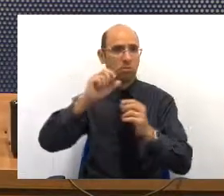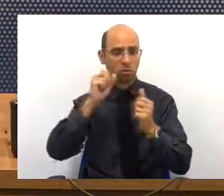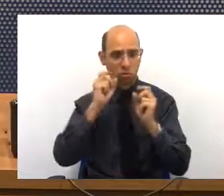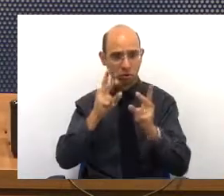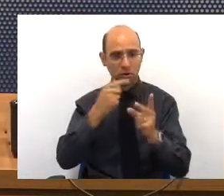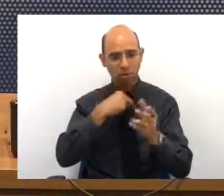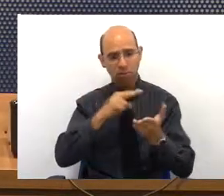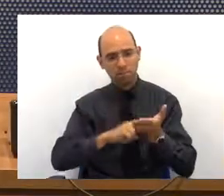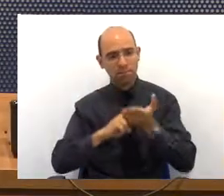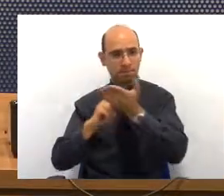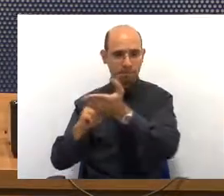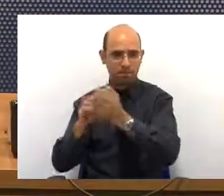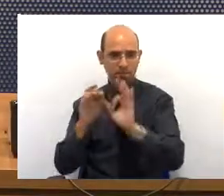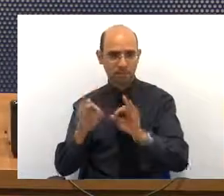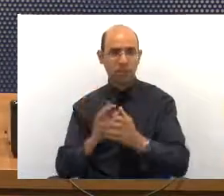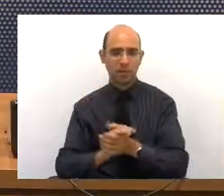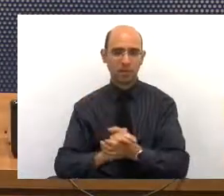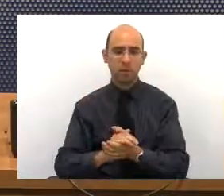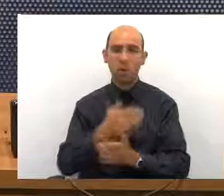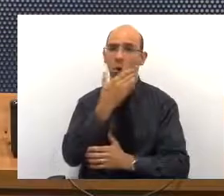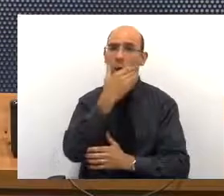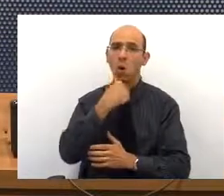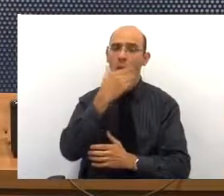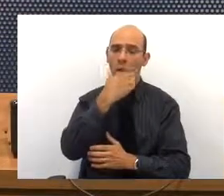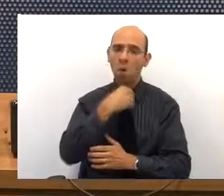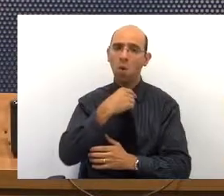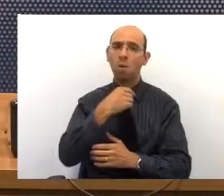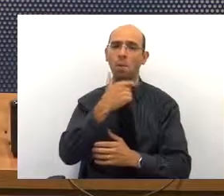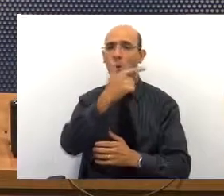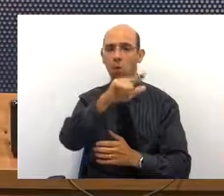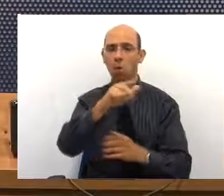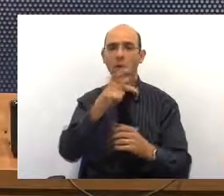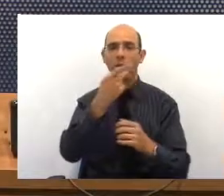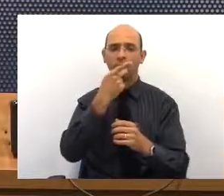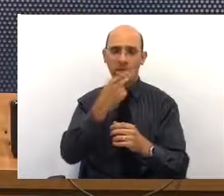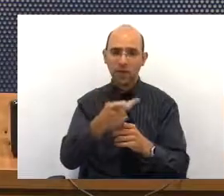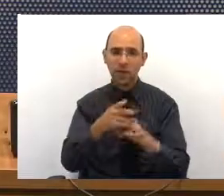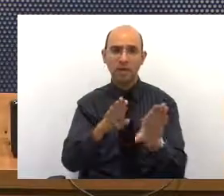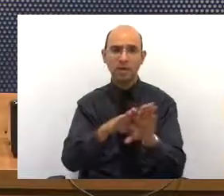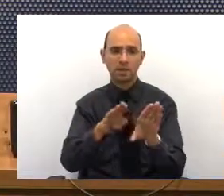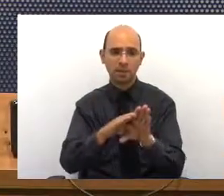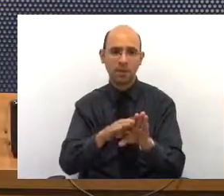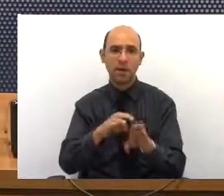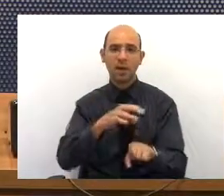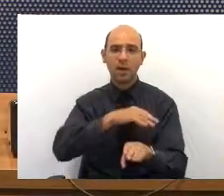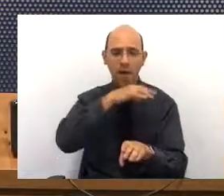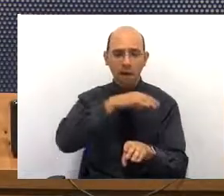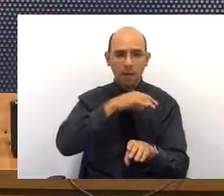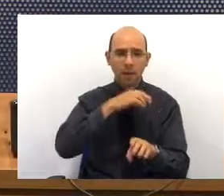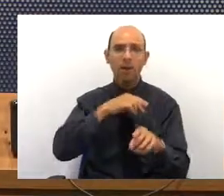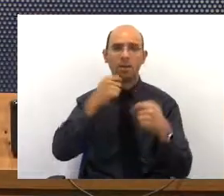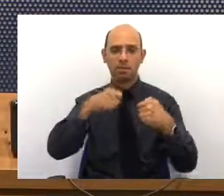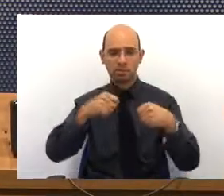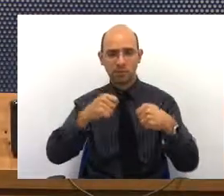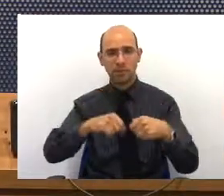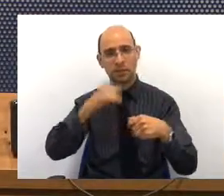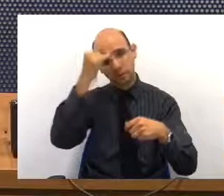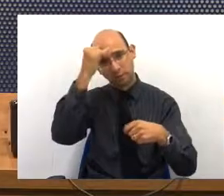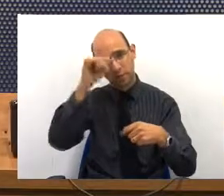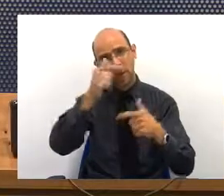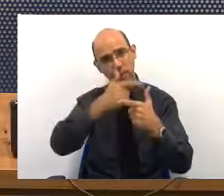Seu Rodolfo, fala da castração nos bairros, eu concordo com o senhor que precisa